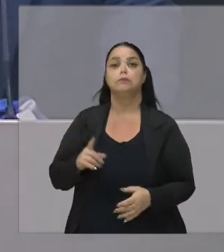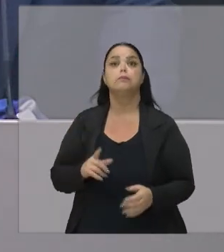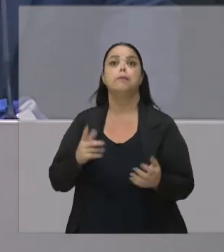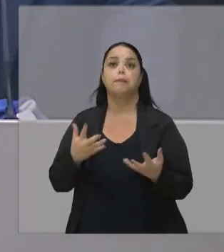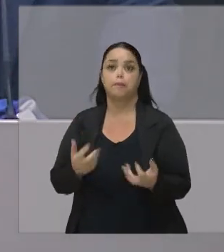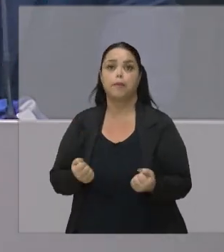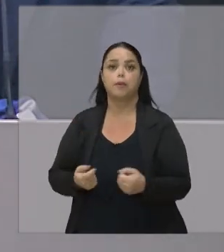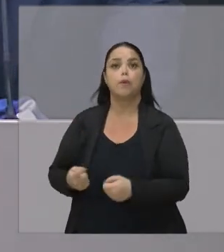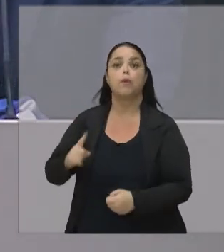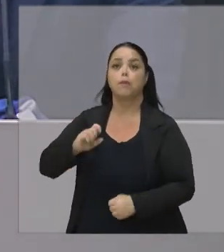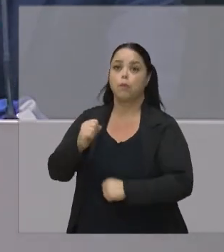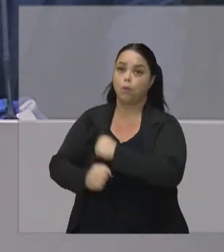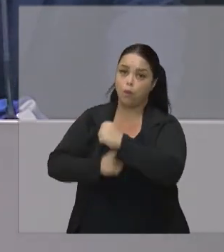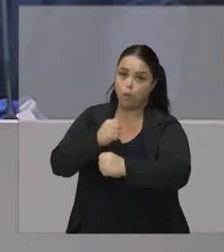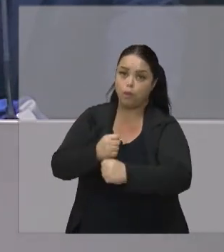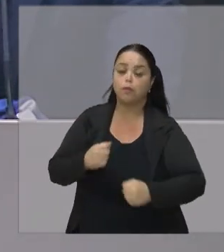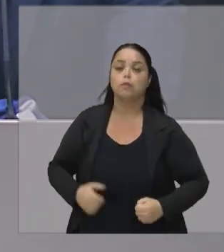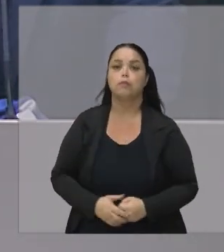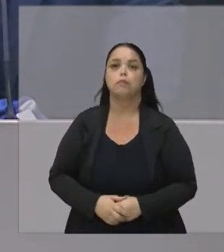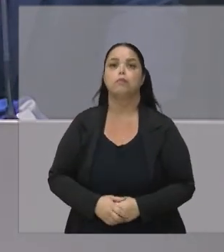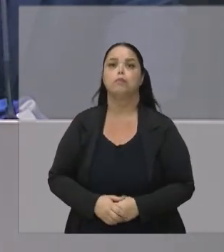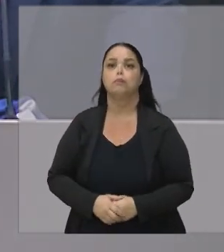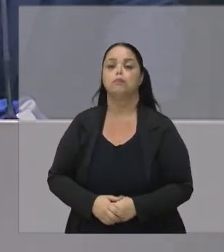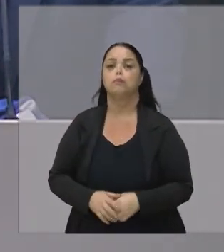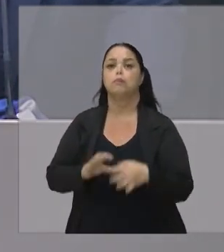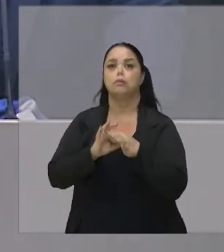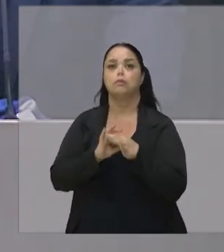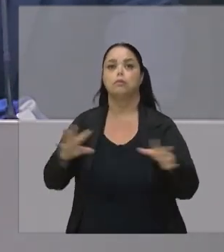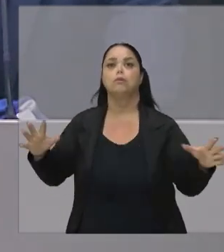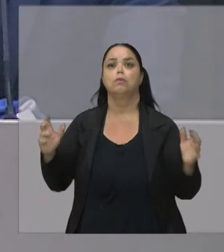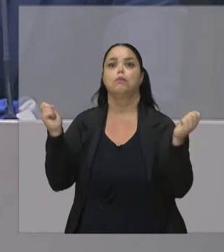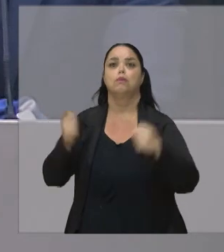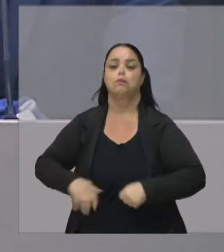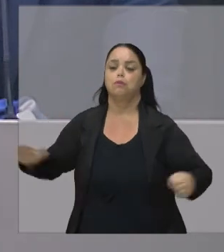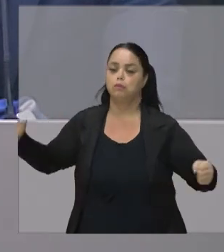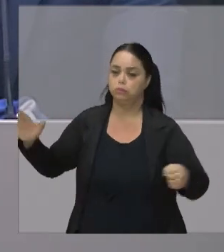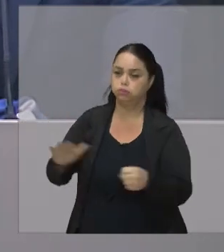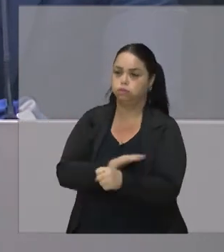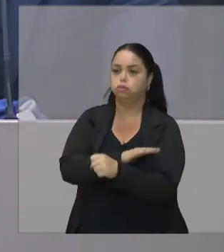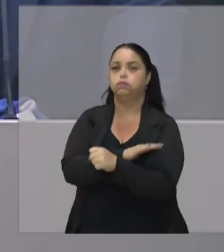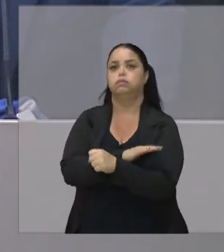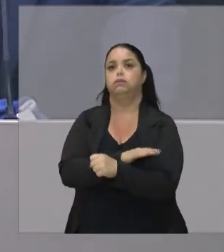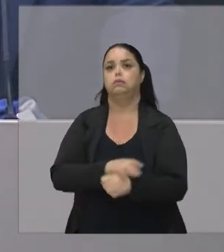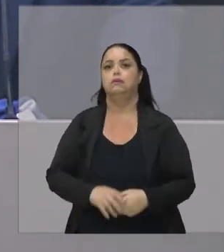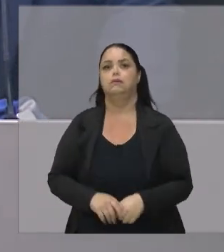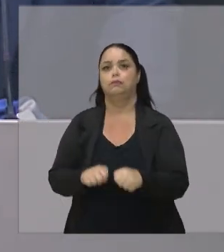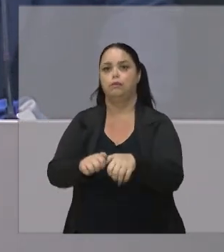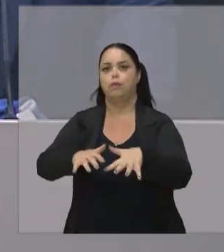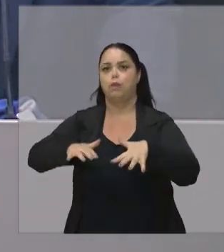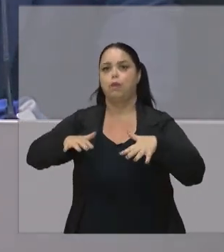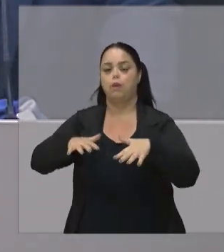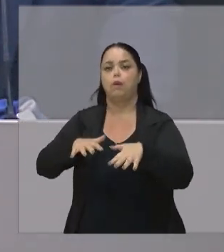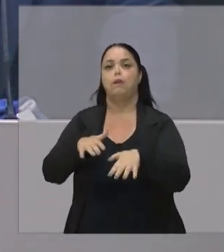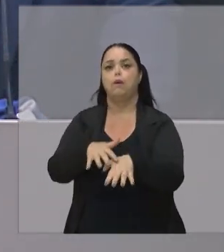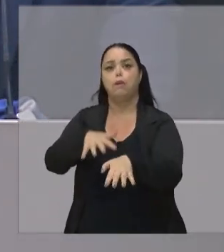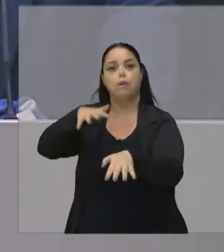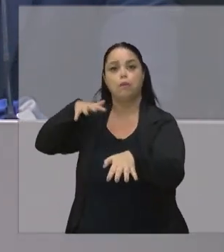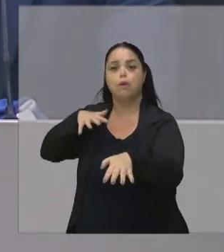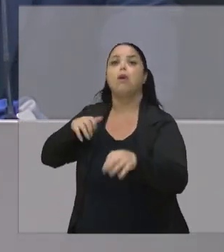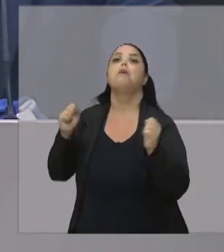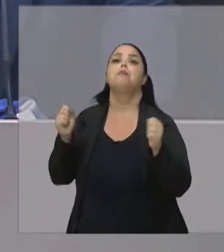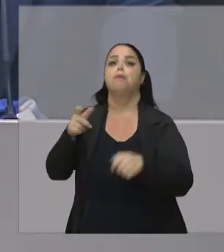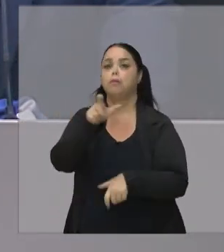no ano que vem, com os espaços liberados para que a gente possa ter aqui o nosso auditório cheio e que as